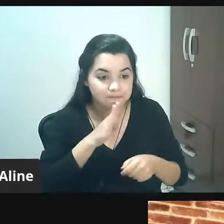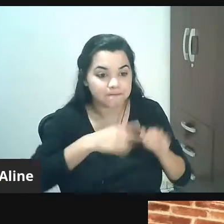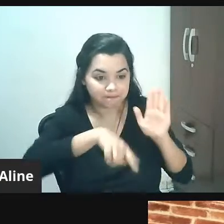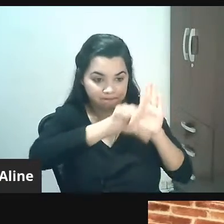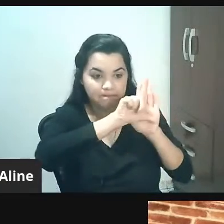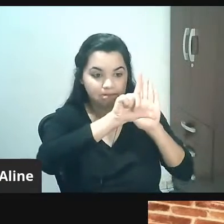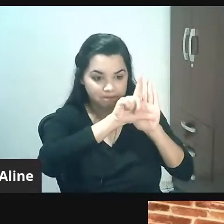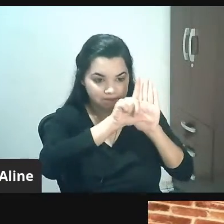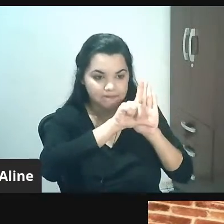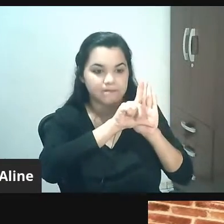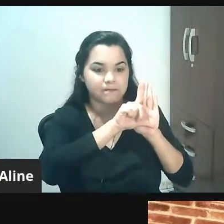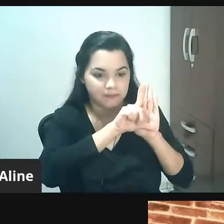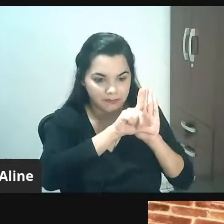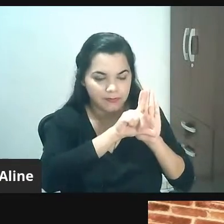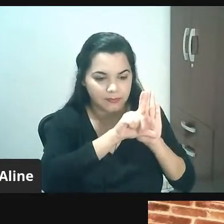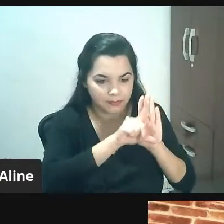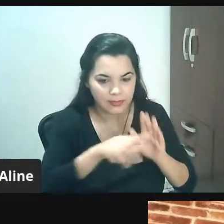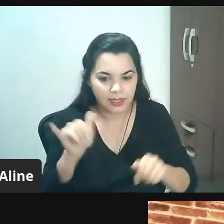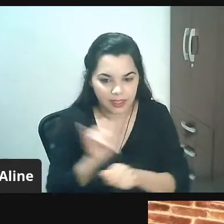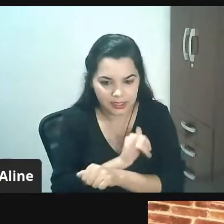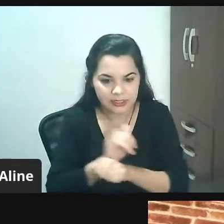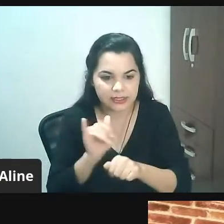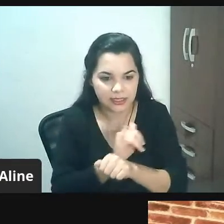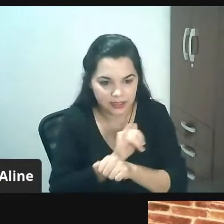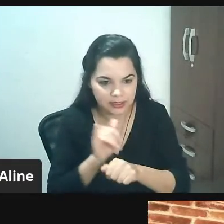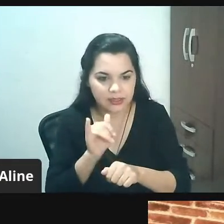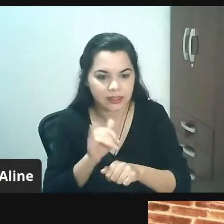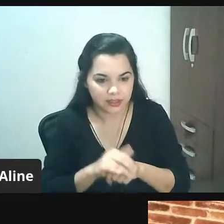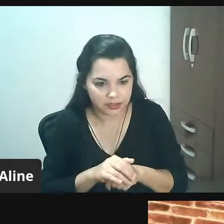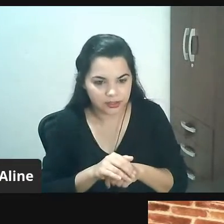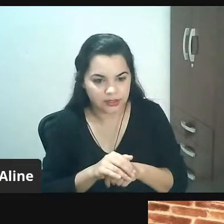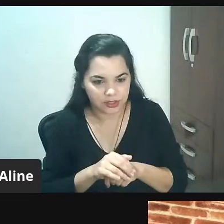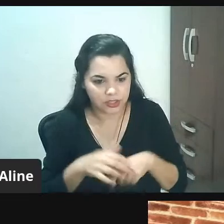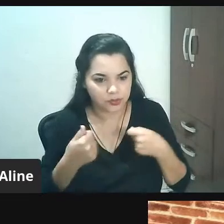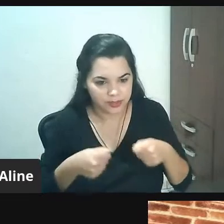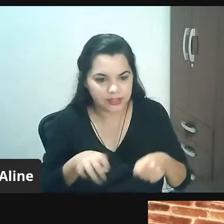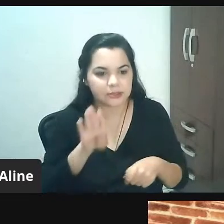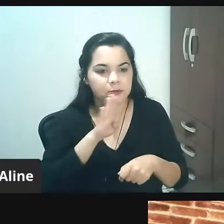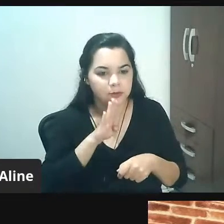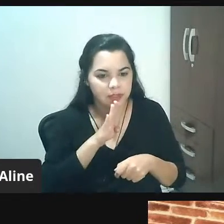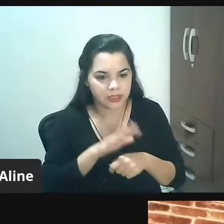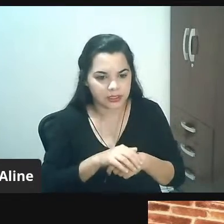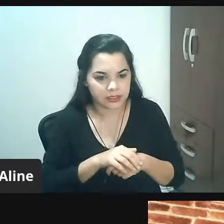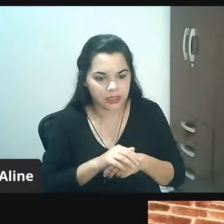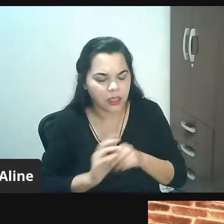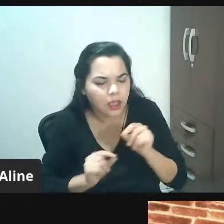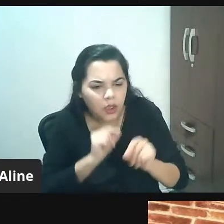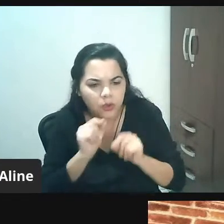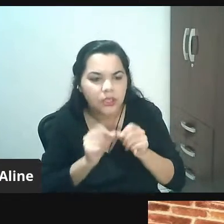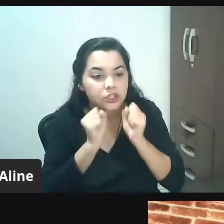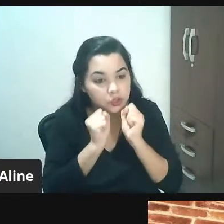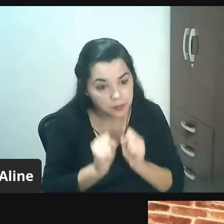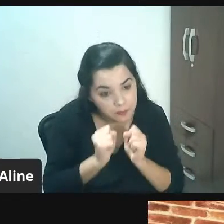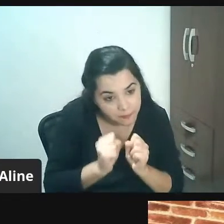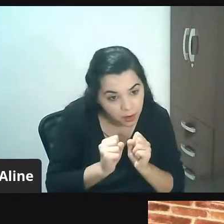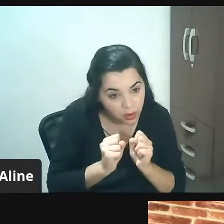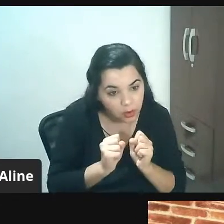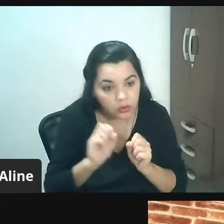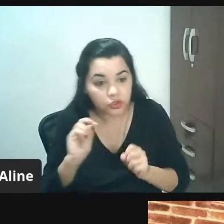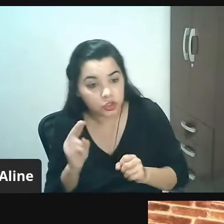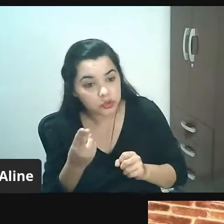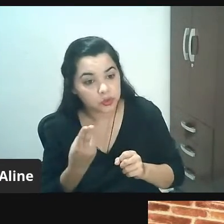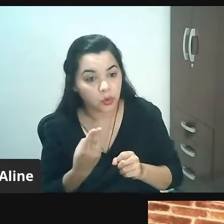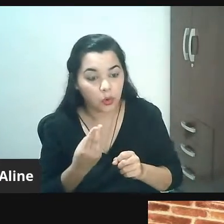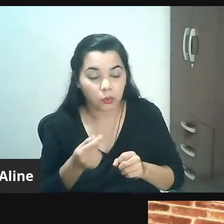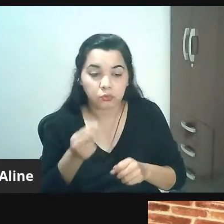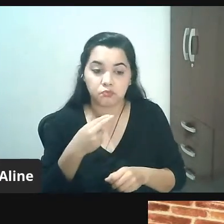primeira coisa é conhecer a melhor estratégia não tem melhor estratégia que essa é conhecer a legislação vem cá o que pode o que não pode segundo